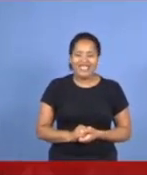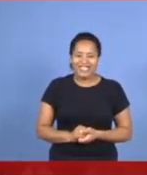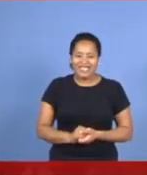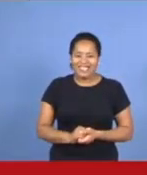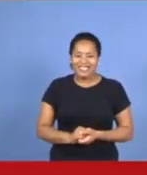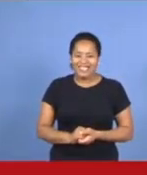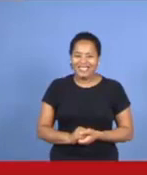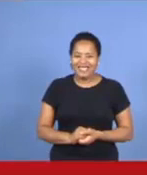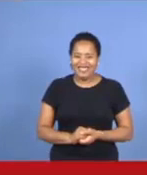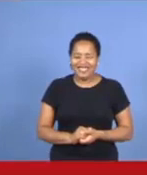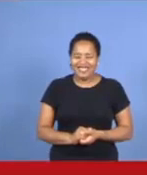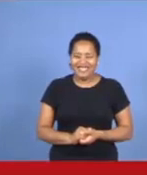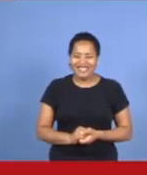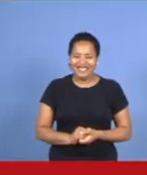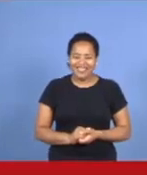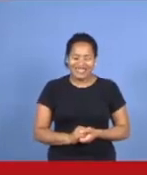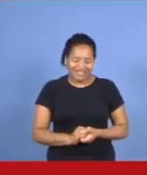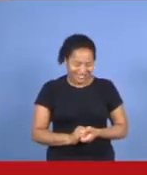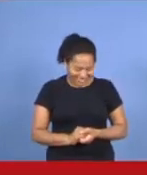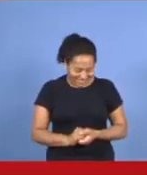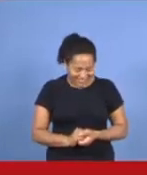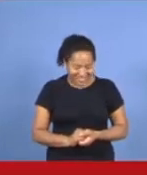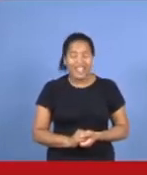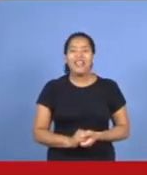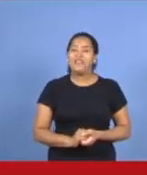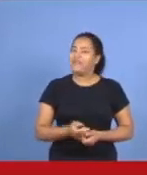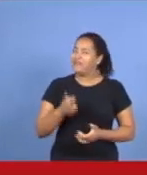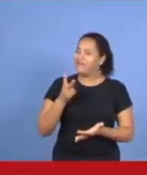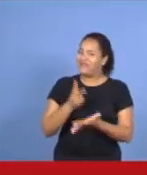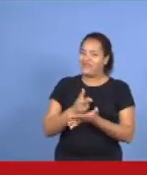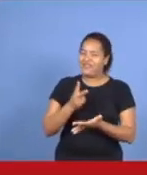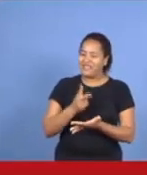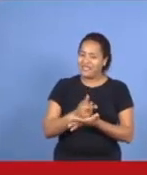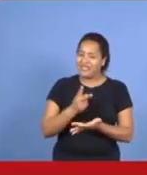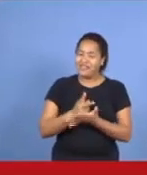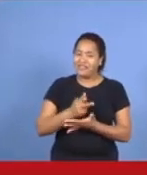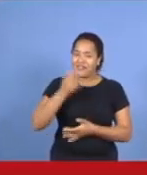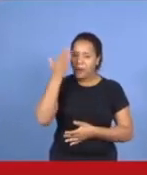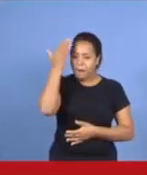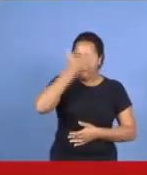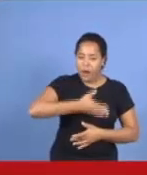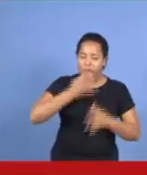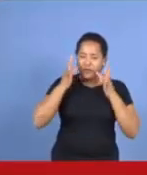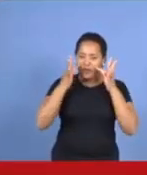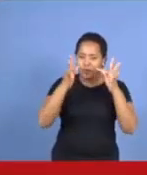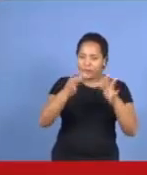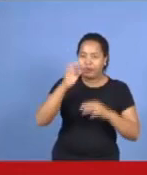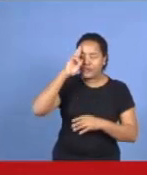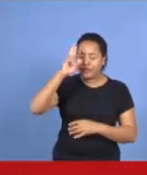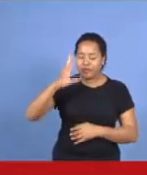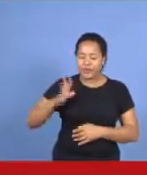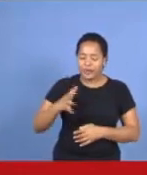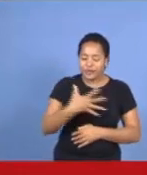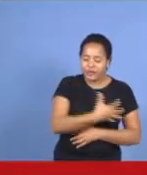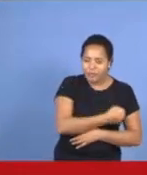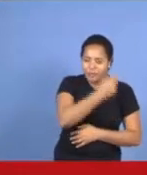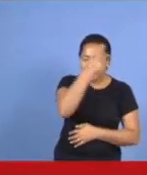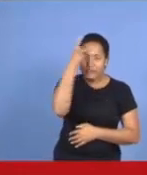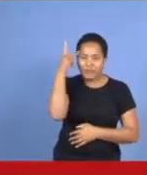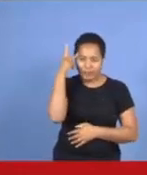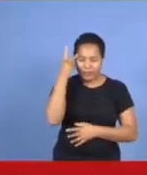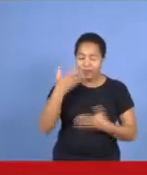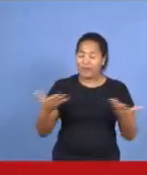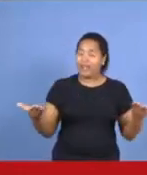Irmãos, os batismos são sempre uma prova, de que o senhor está salvando vidas, de que a igreja está crescendo. E nós vamos